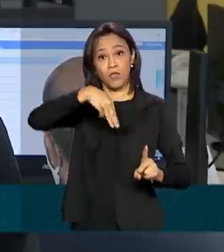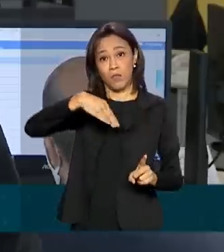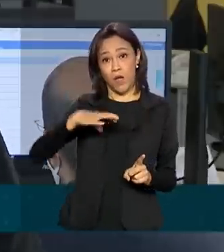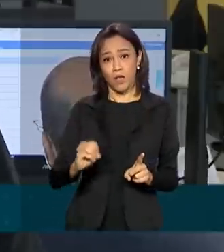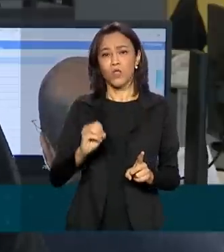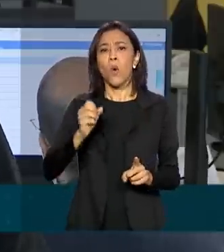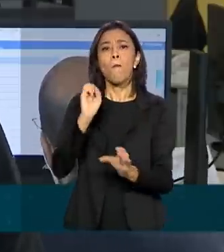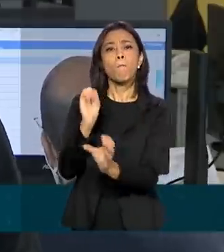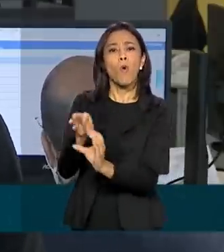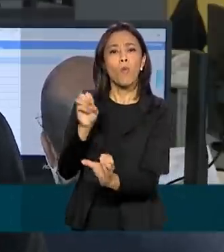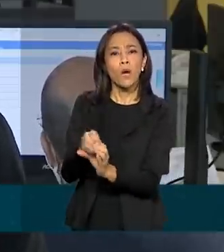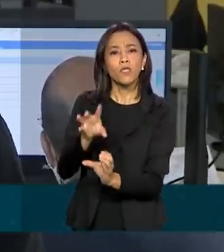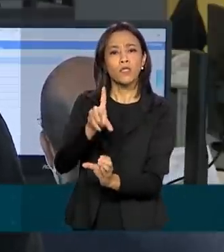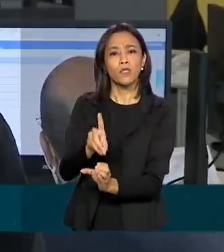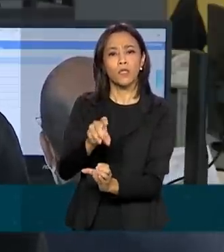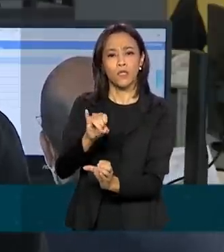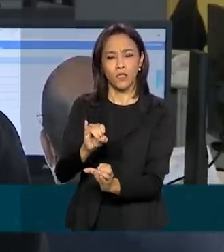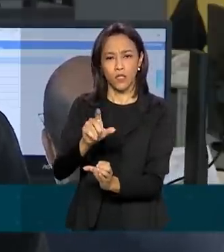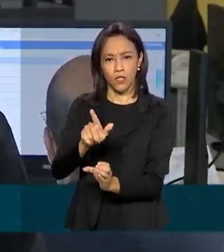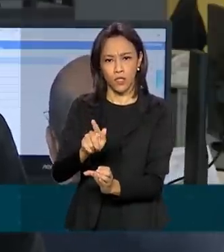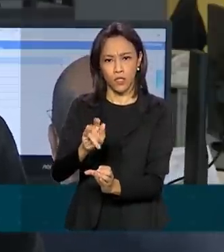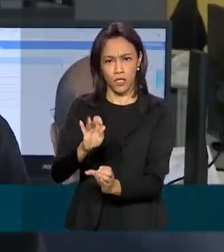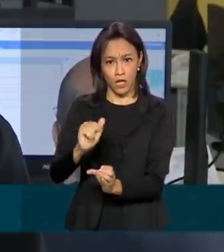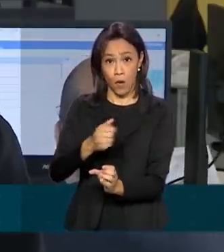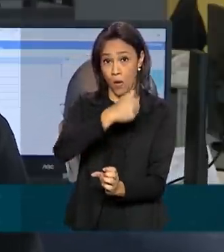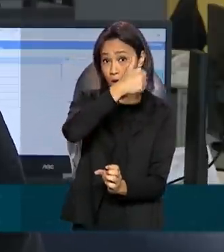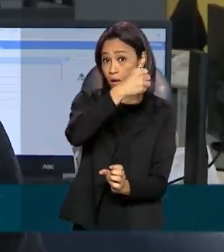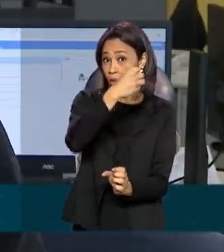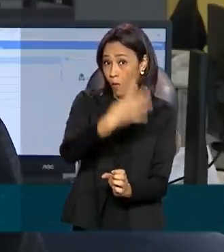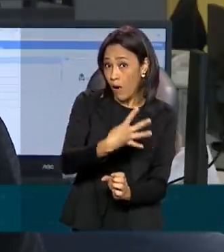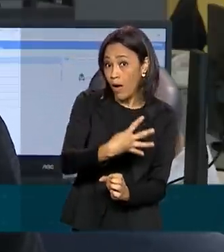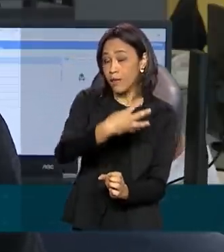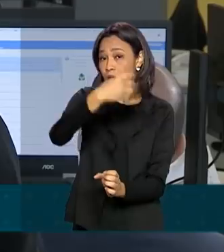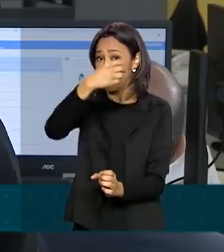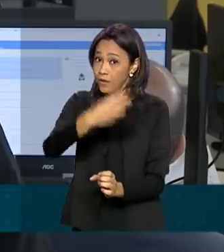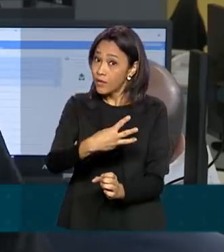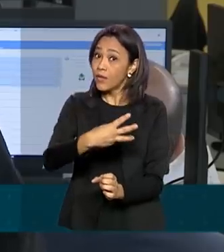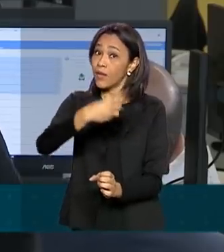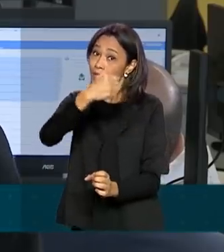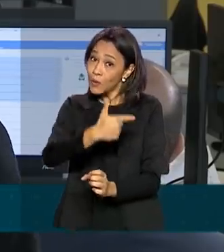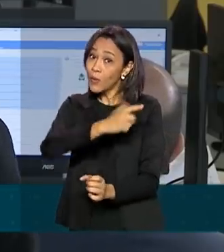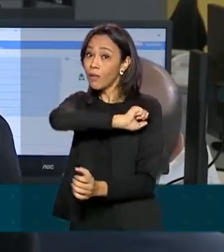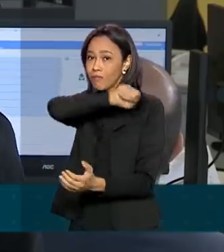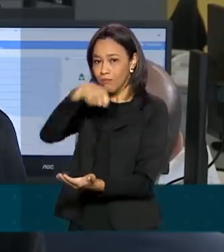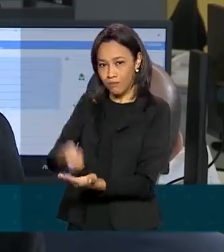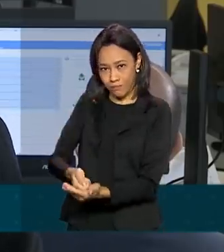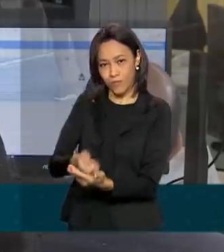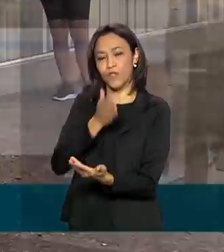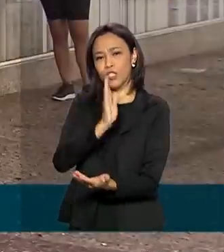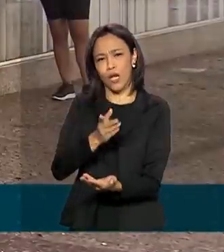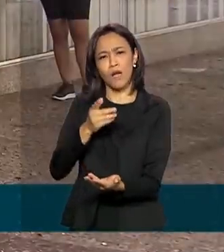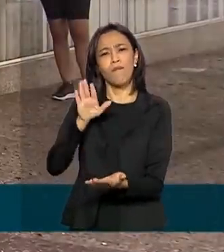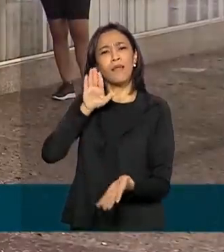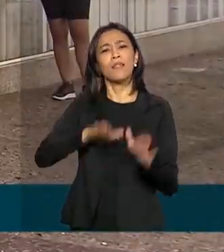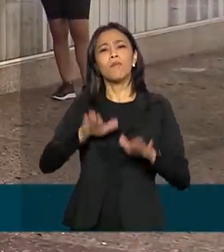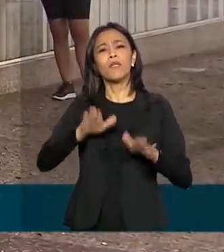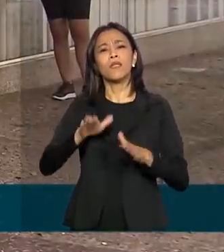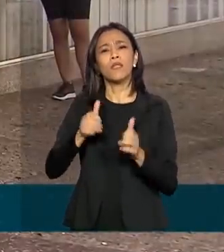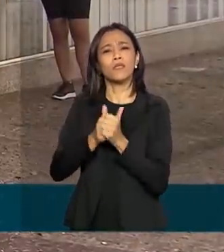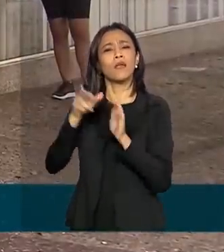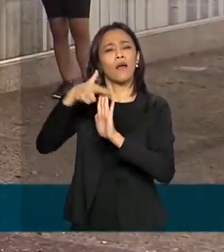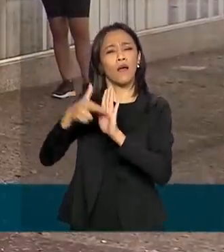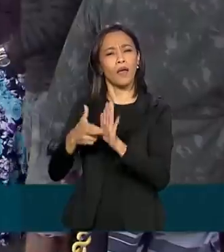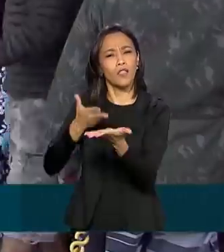poupança digital a quarta, a terceira, a segunda e a primeira parcelas, conforme a data de aprovação do cadastro.